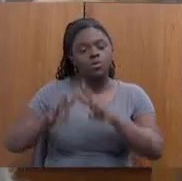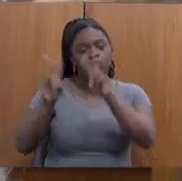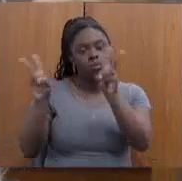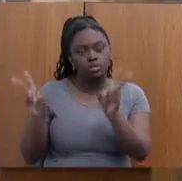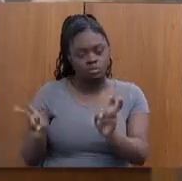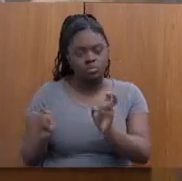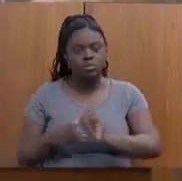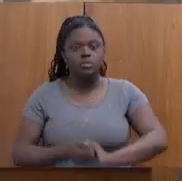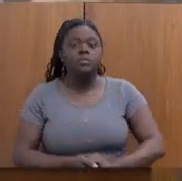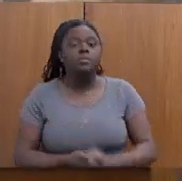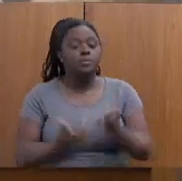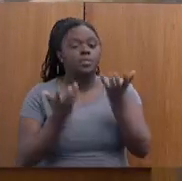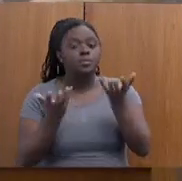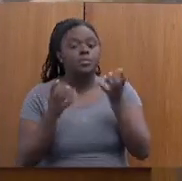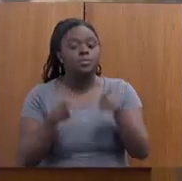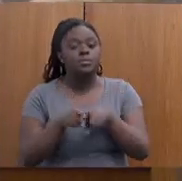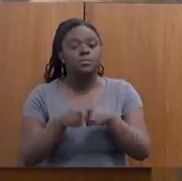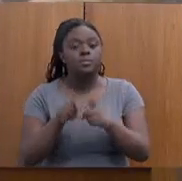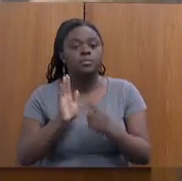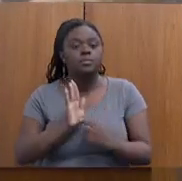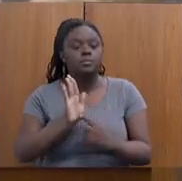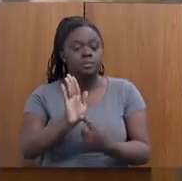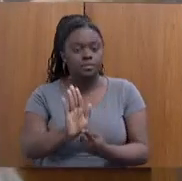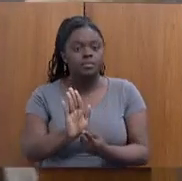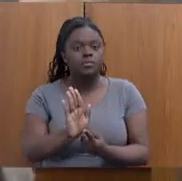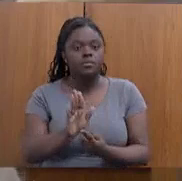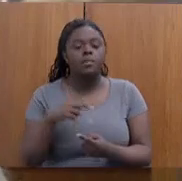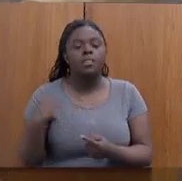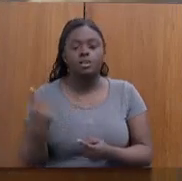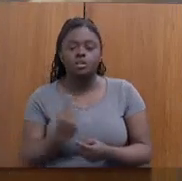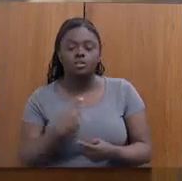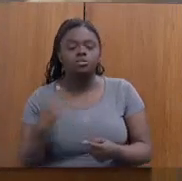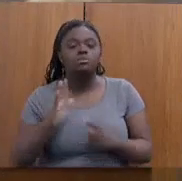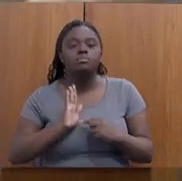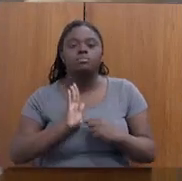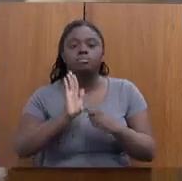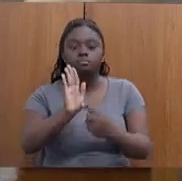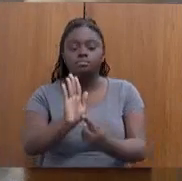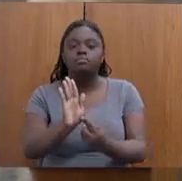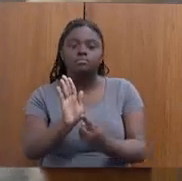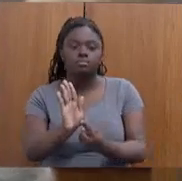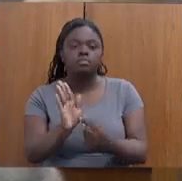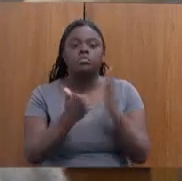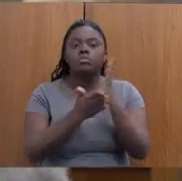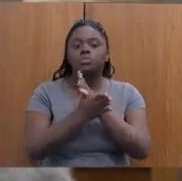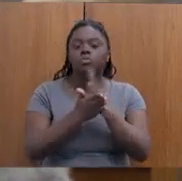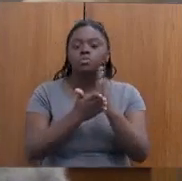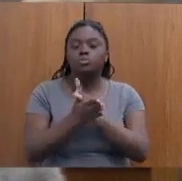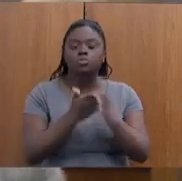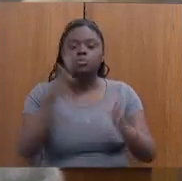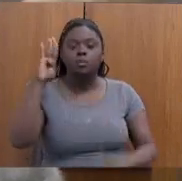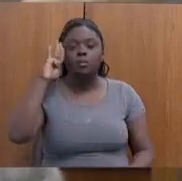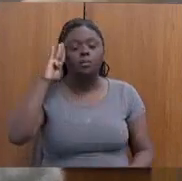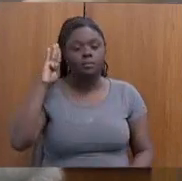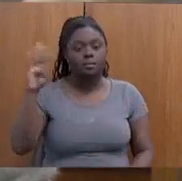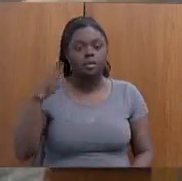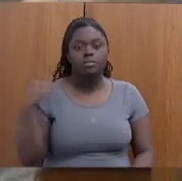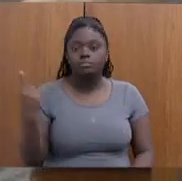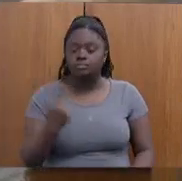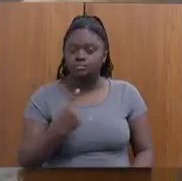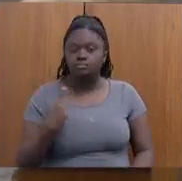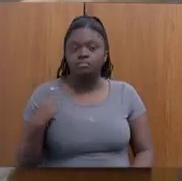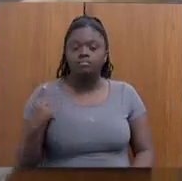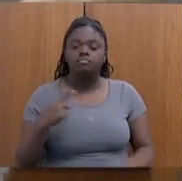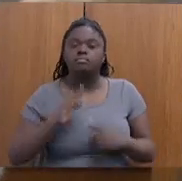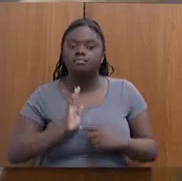Eu queria também destacar que nós vamos fazer uma apresentação que são alguns destaques do que a gente está